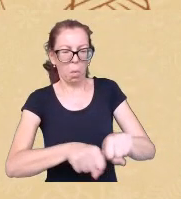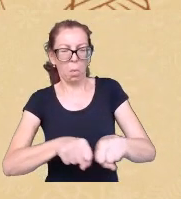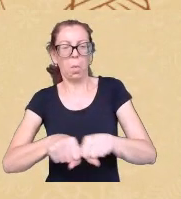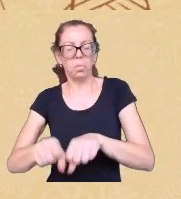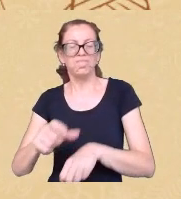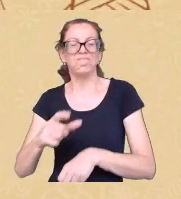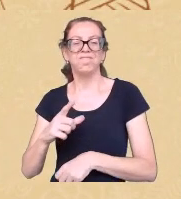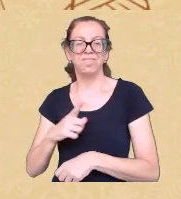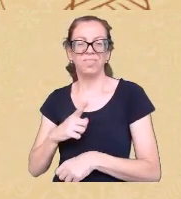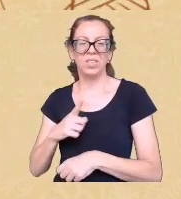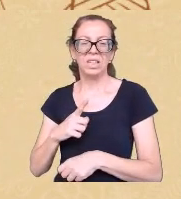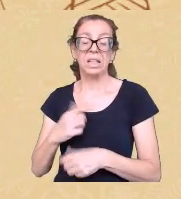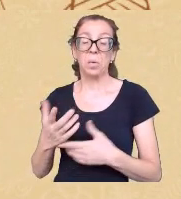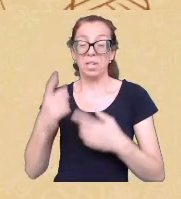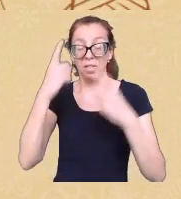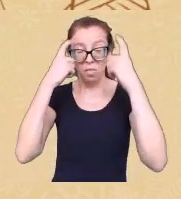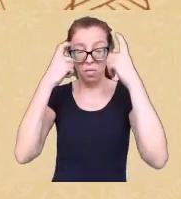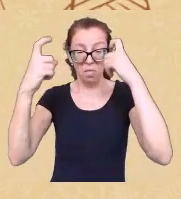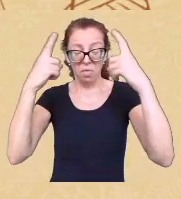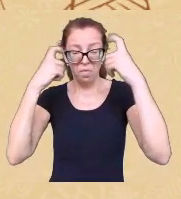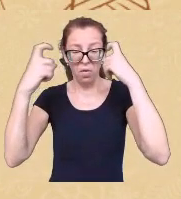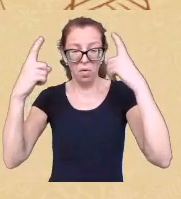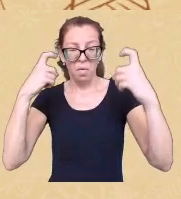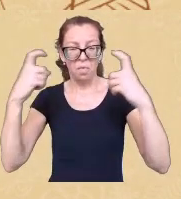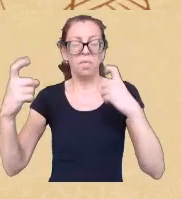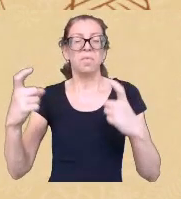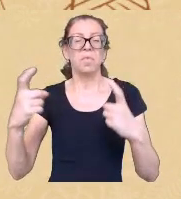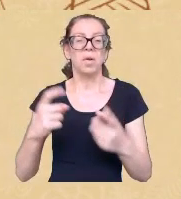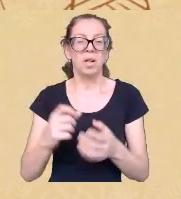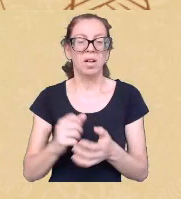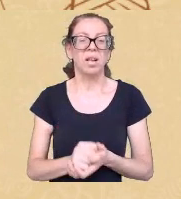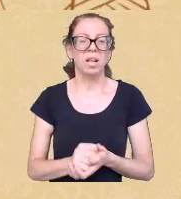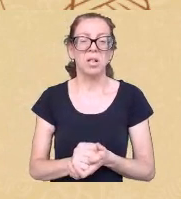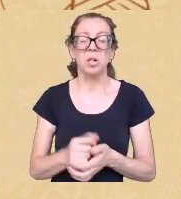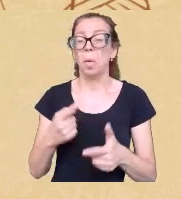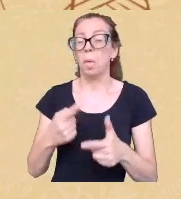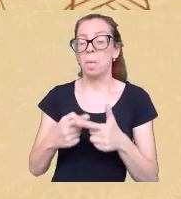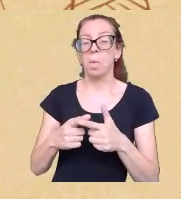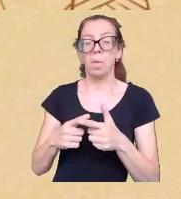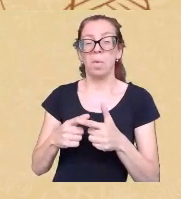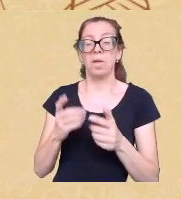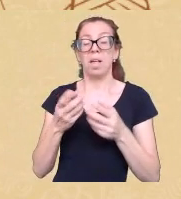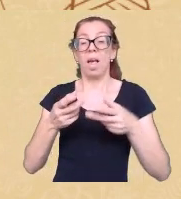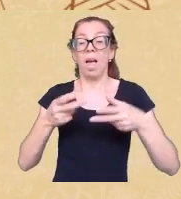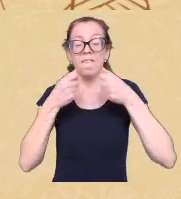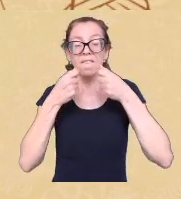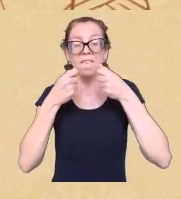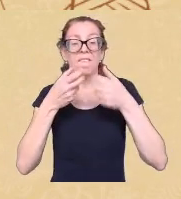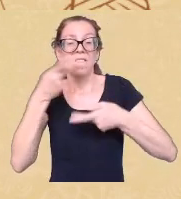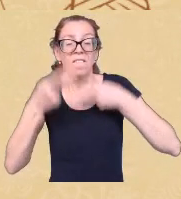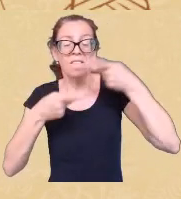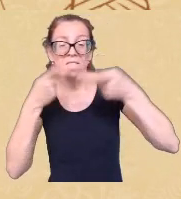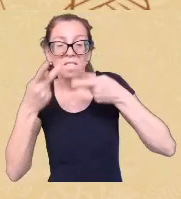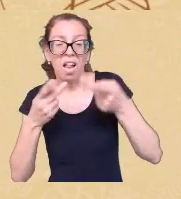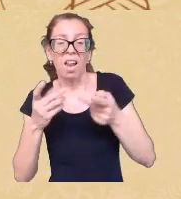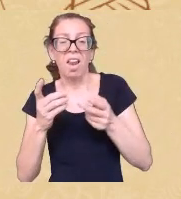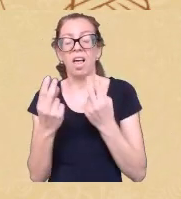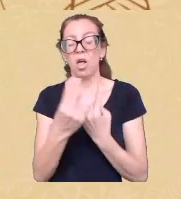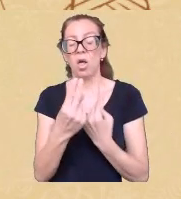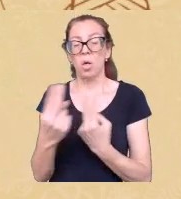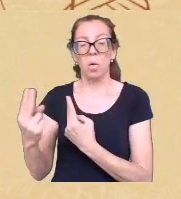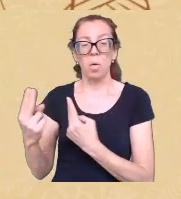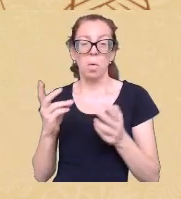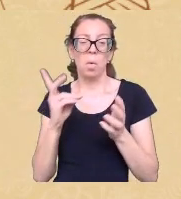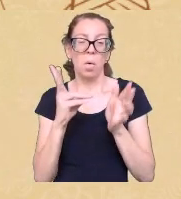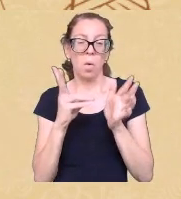violências estava punição e tortura por falar a língua indígena né então nós temos aqui vários povos que mesmo em